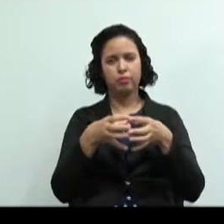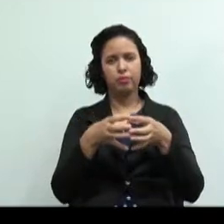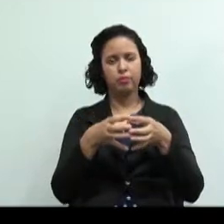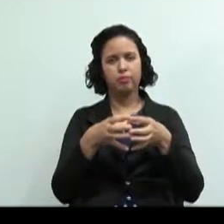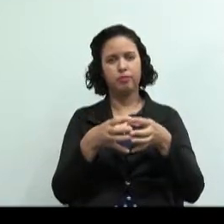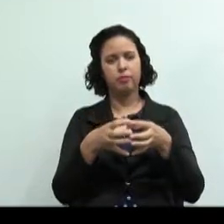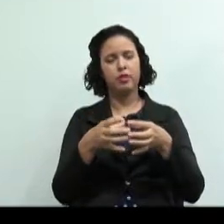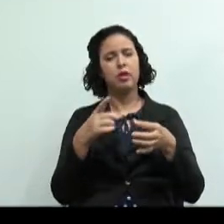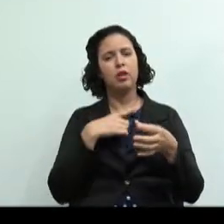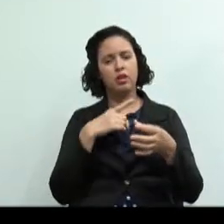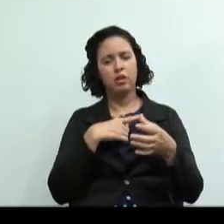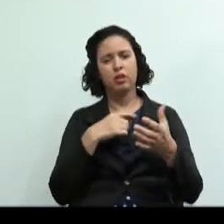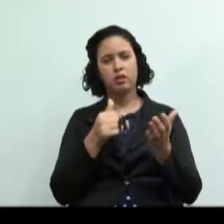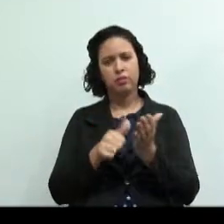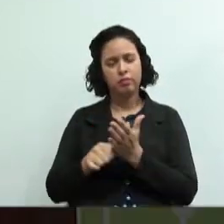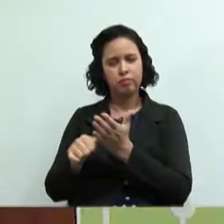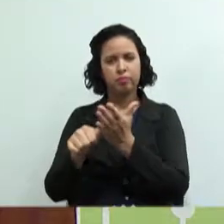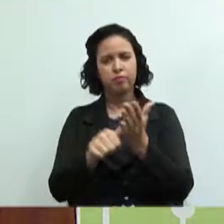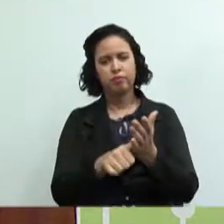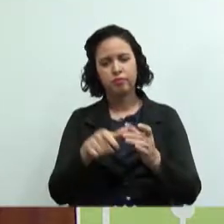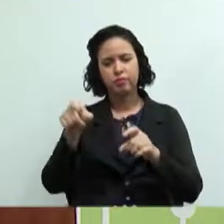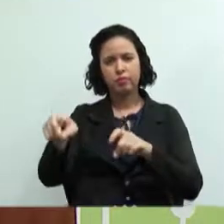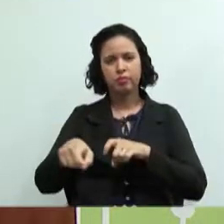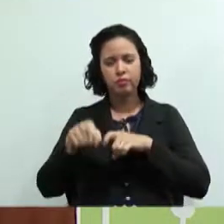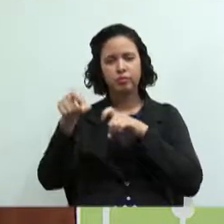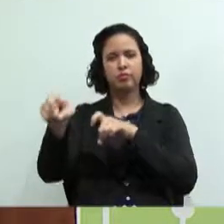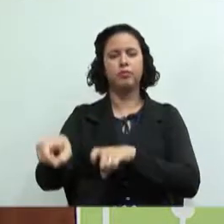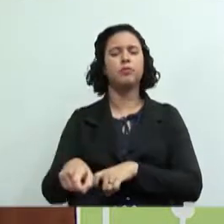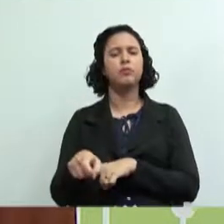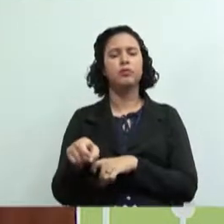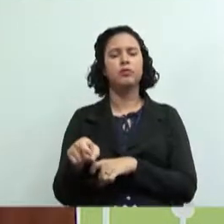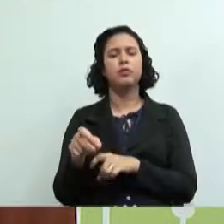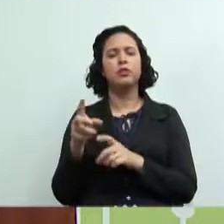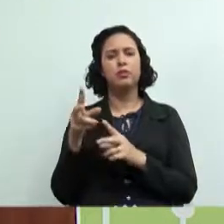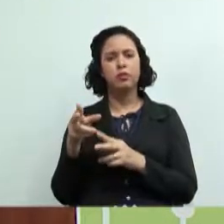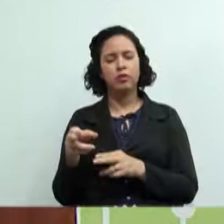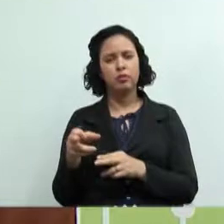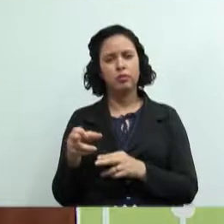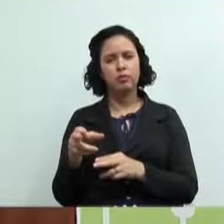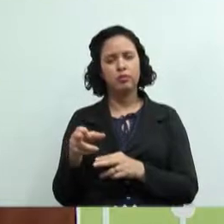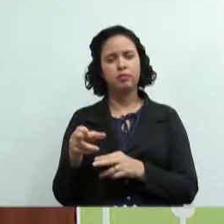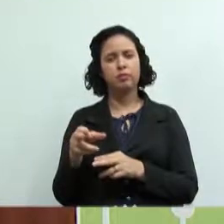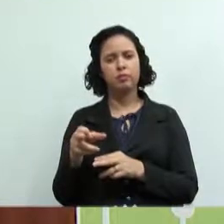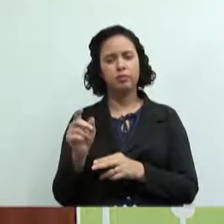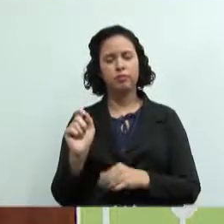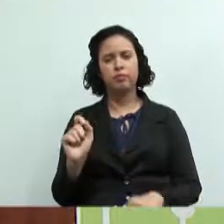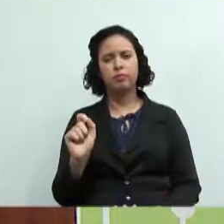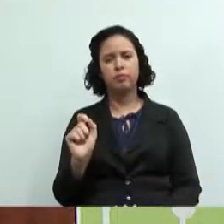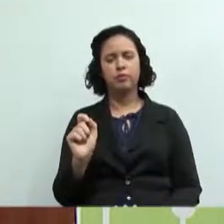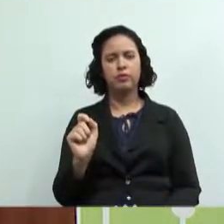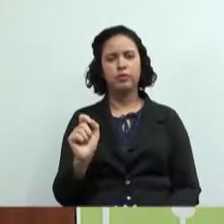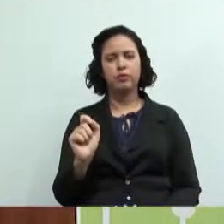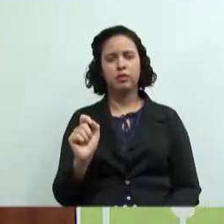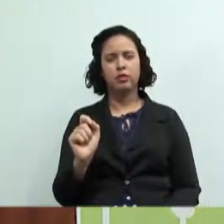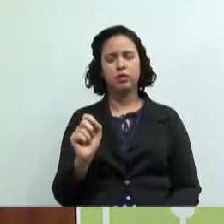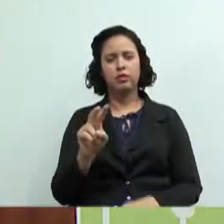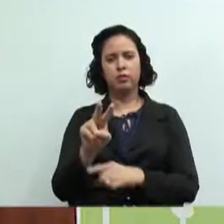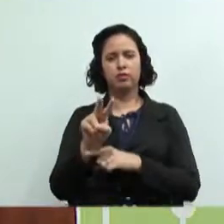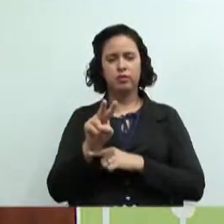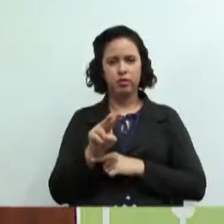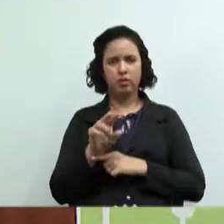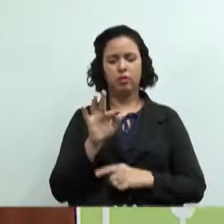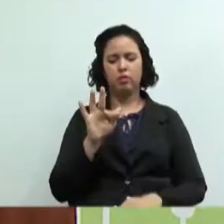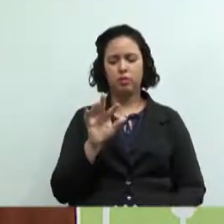quando você tem uma associação de agricultores, uma cooperativa de agricultores, uma cooperativa agropecuária e você vai pegar um Pronaf,